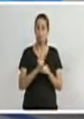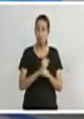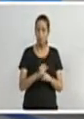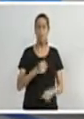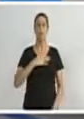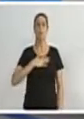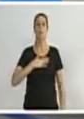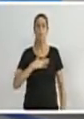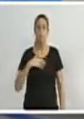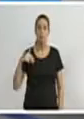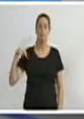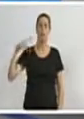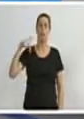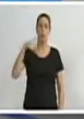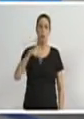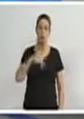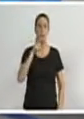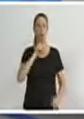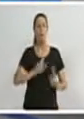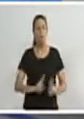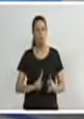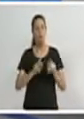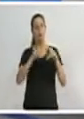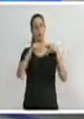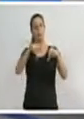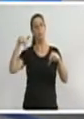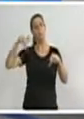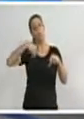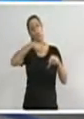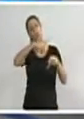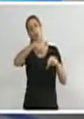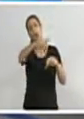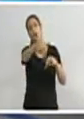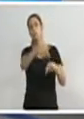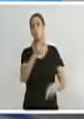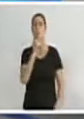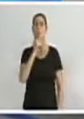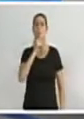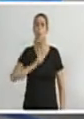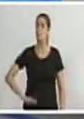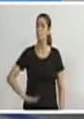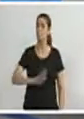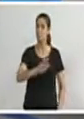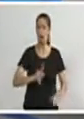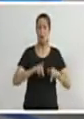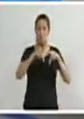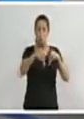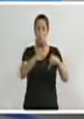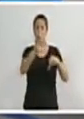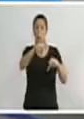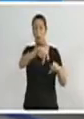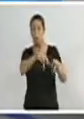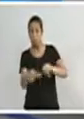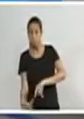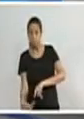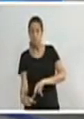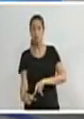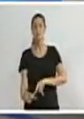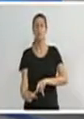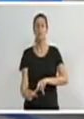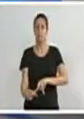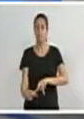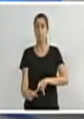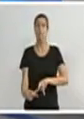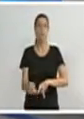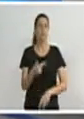lá para passar aqui na ponte. Tem esse trajeto todo, sem rampa. A ponte caindo. E